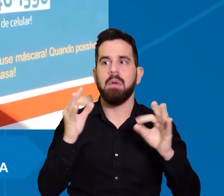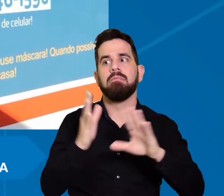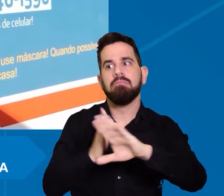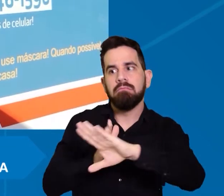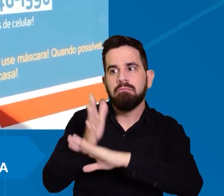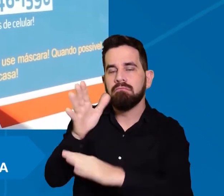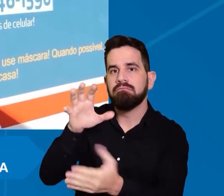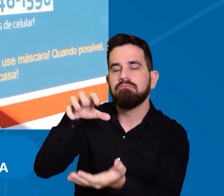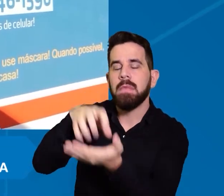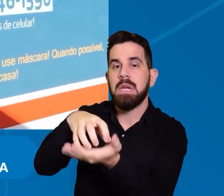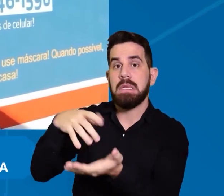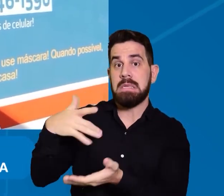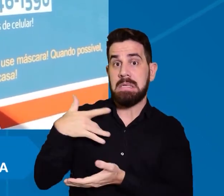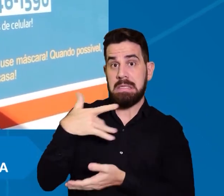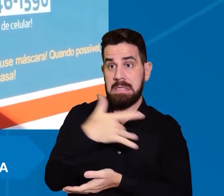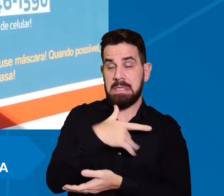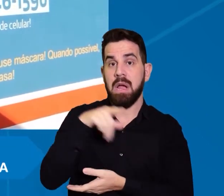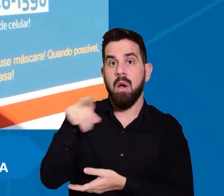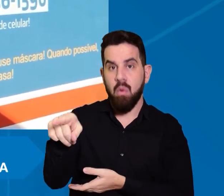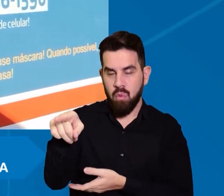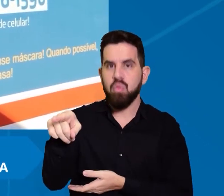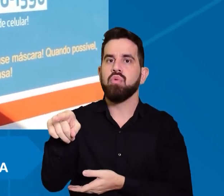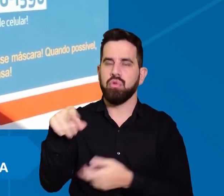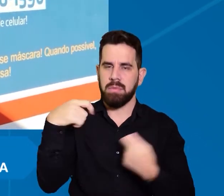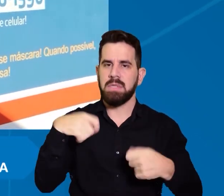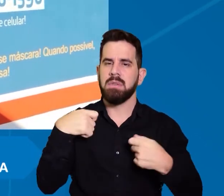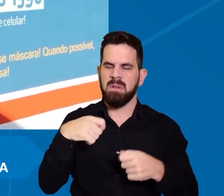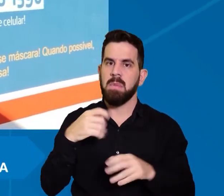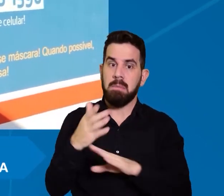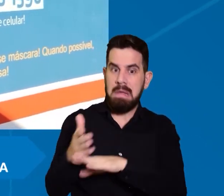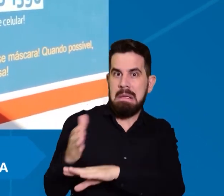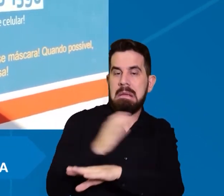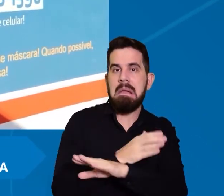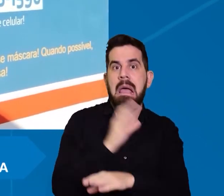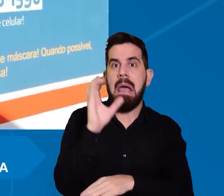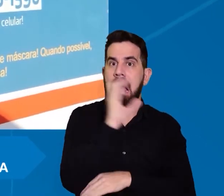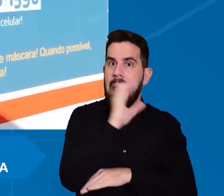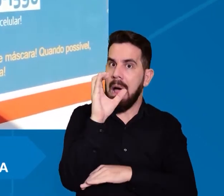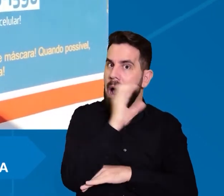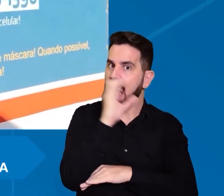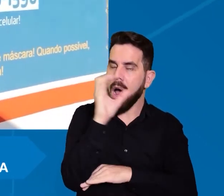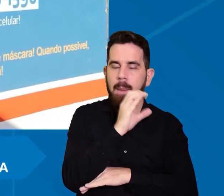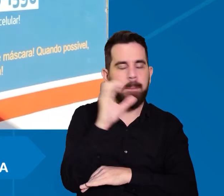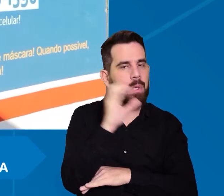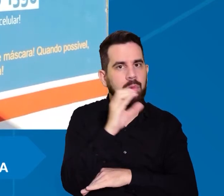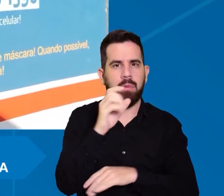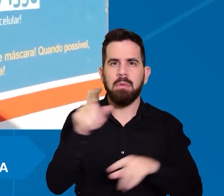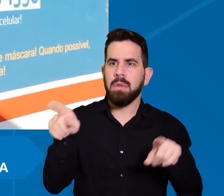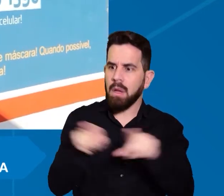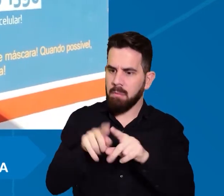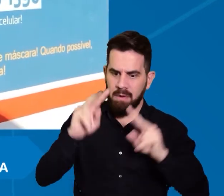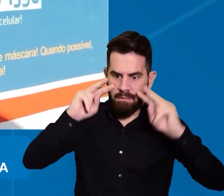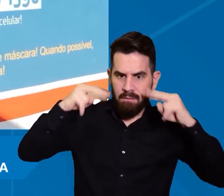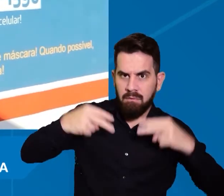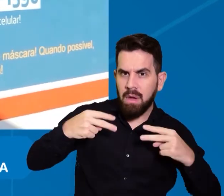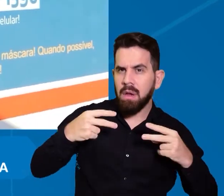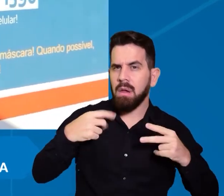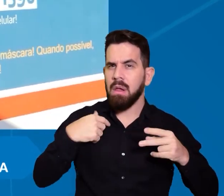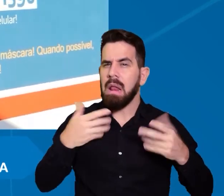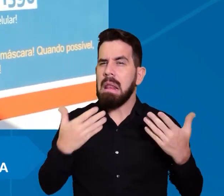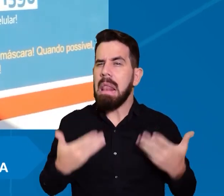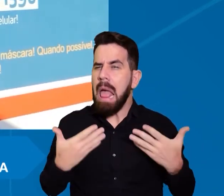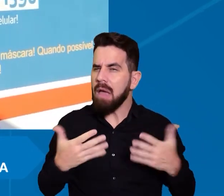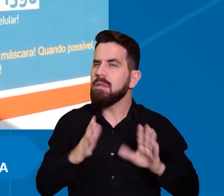A gente tem dito que agir de forma precoce, como nós fazemos com testes, e também se antever a esses possíveis sintomas leves,